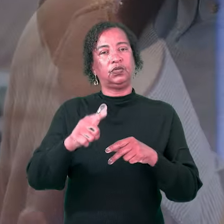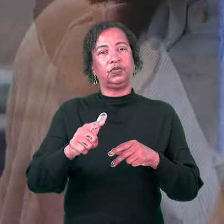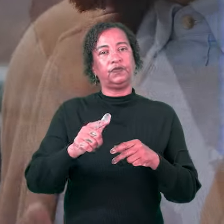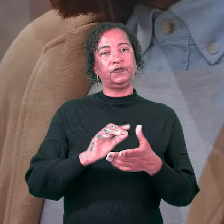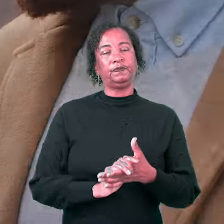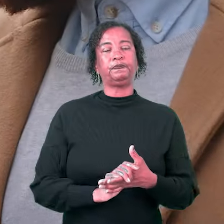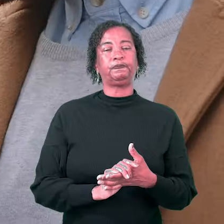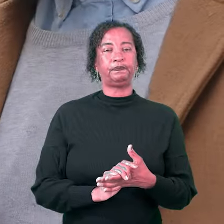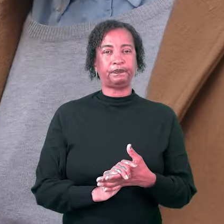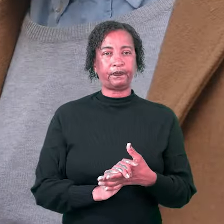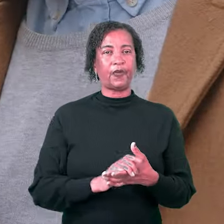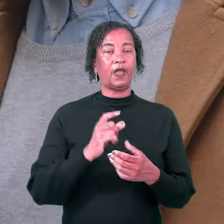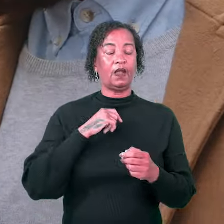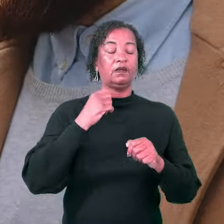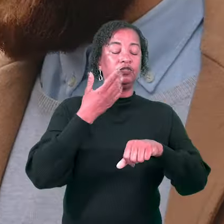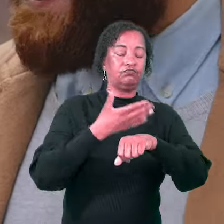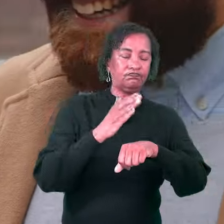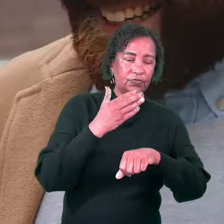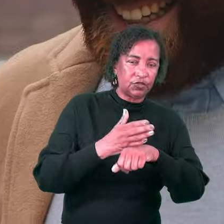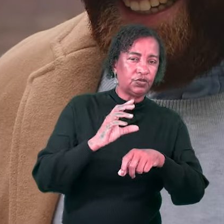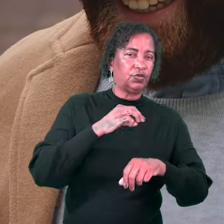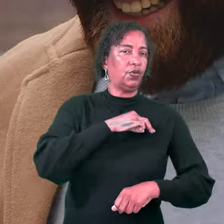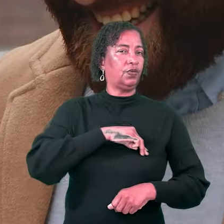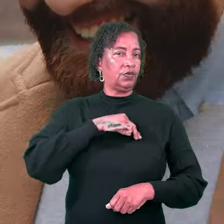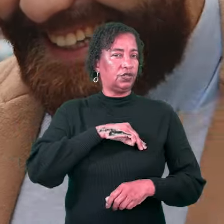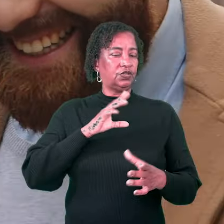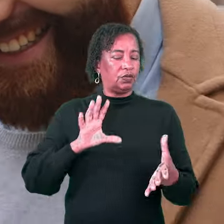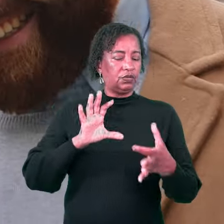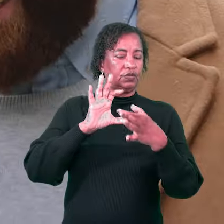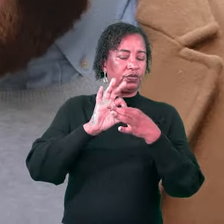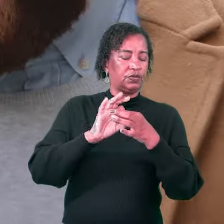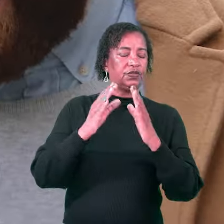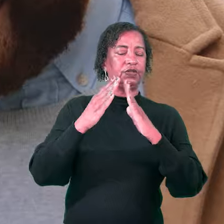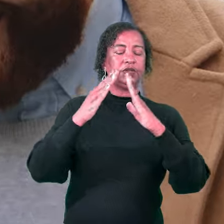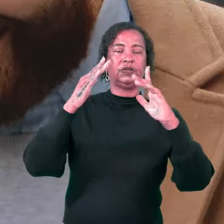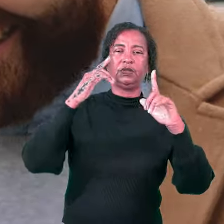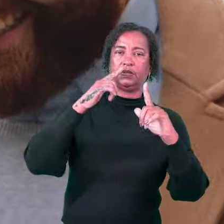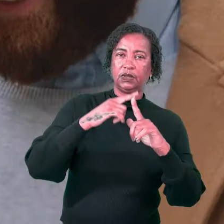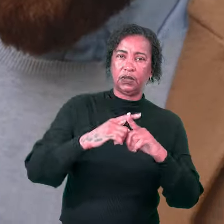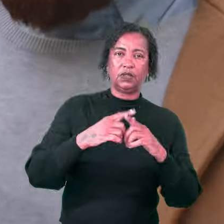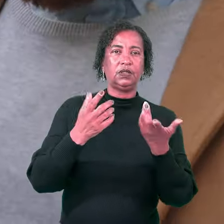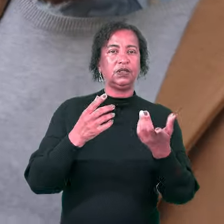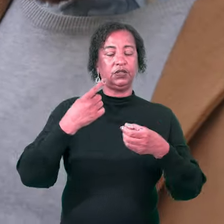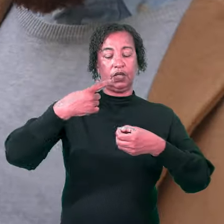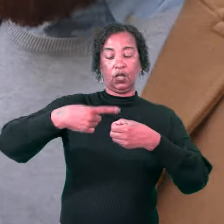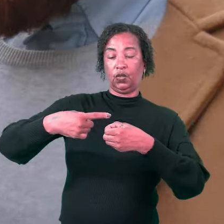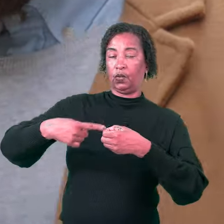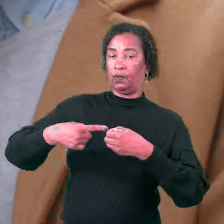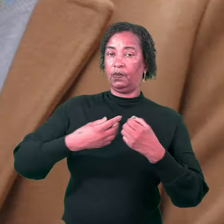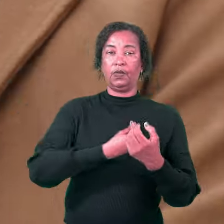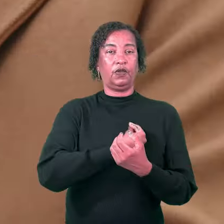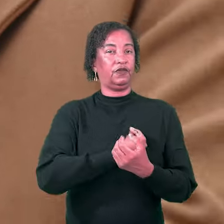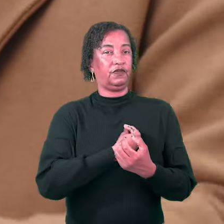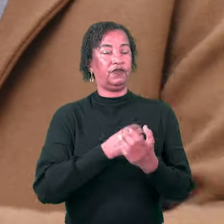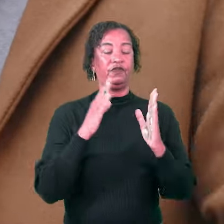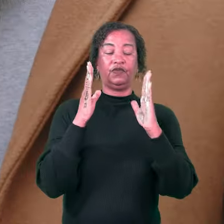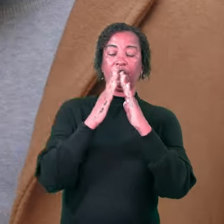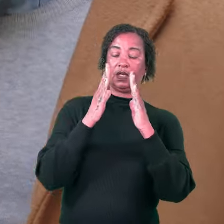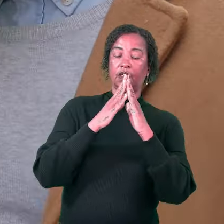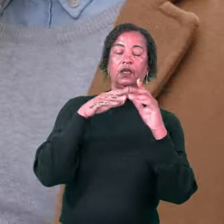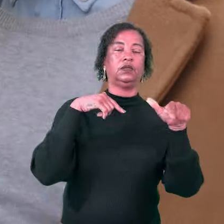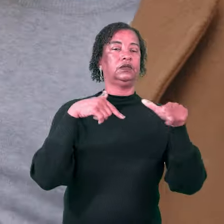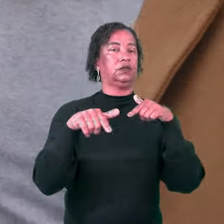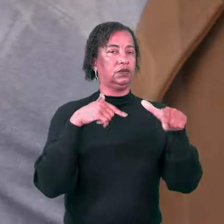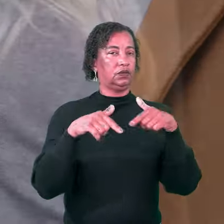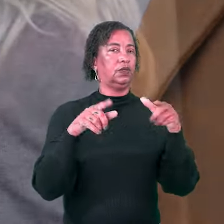pacificadores, exercem seus ministérios de reconciliação em suas igrejas, no bairro onde vivem, em casa e